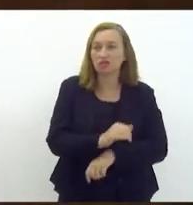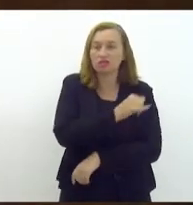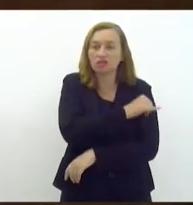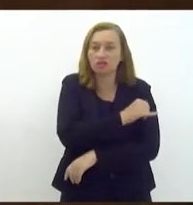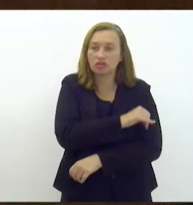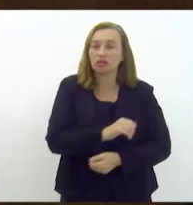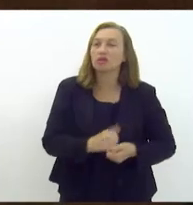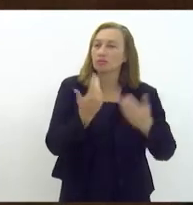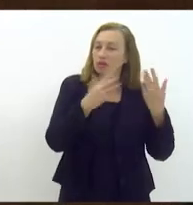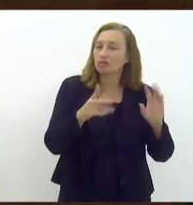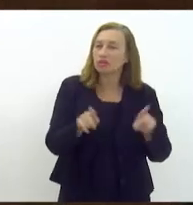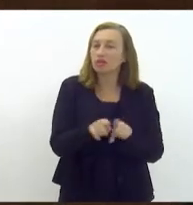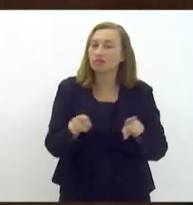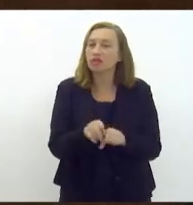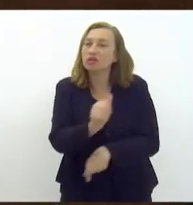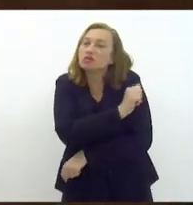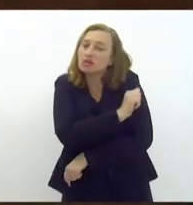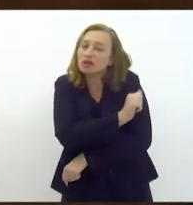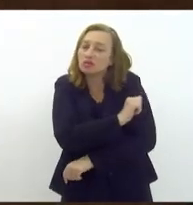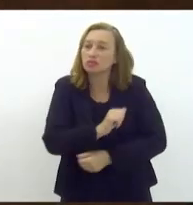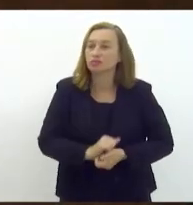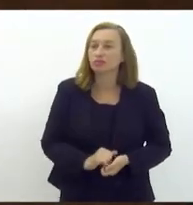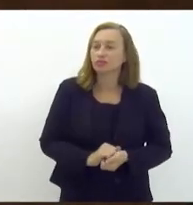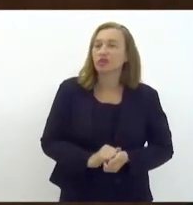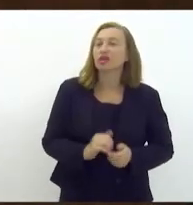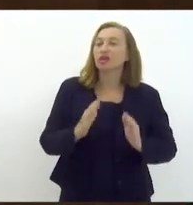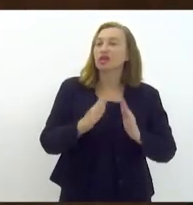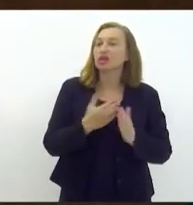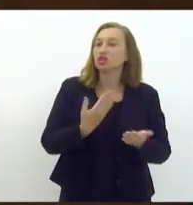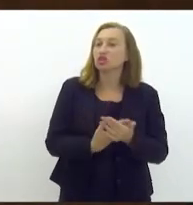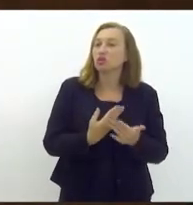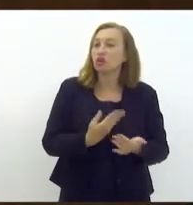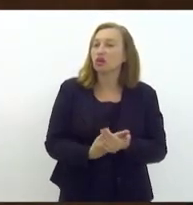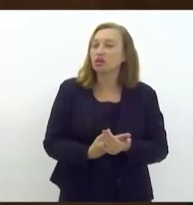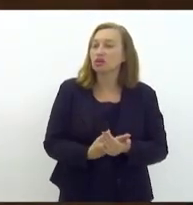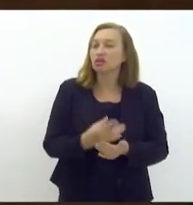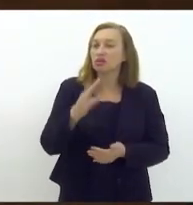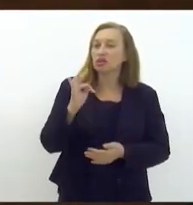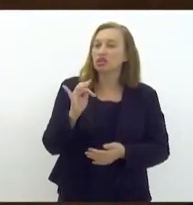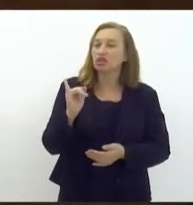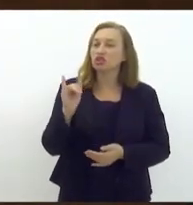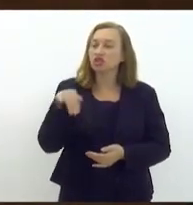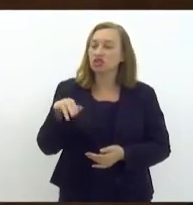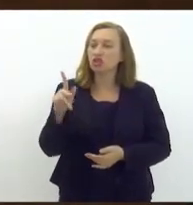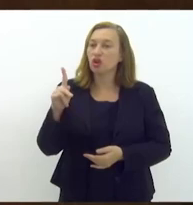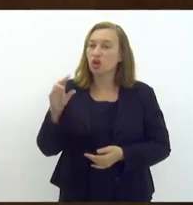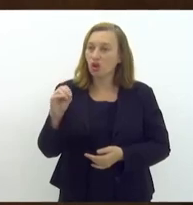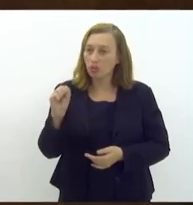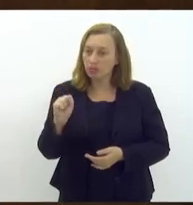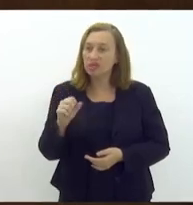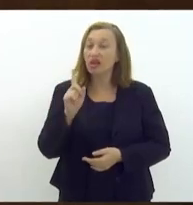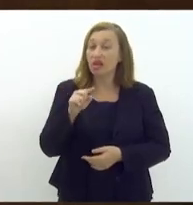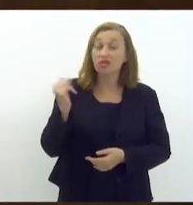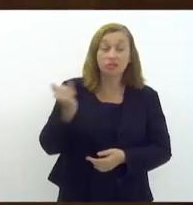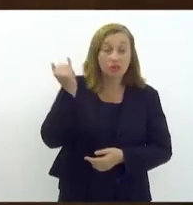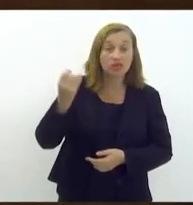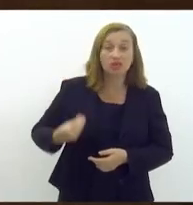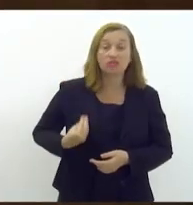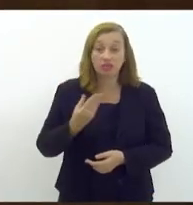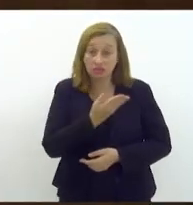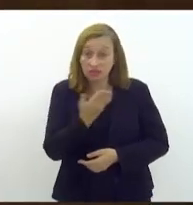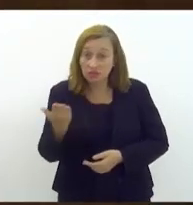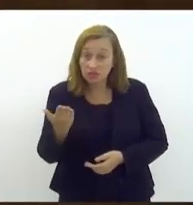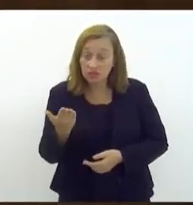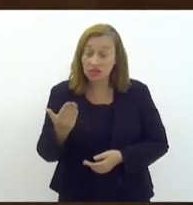Janeiro saudar também aqui os estudantes da escola Tim Lopes é muito importante a presença